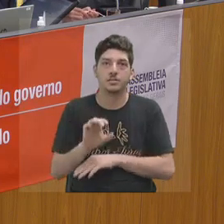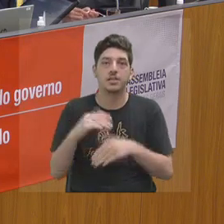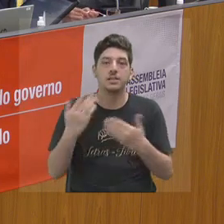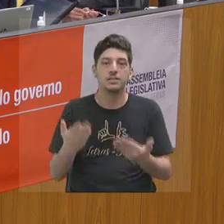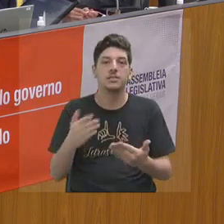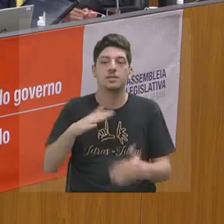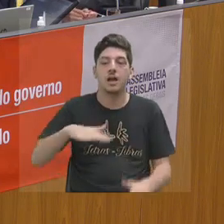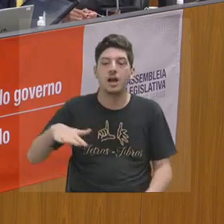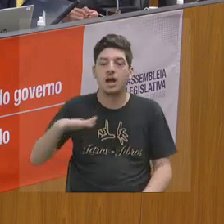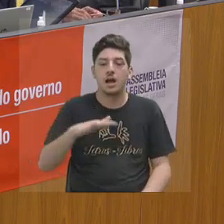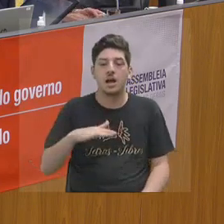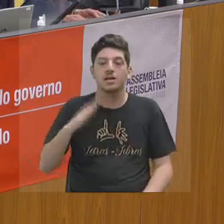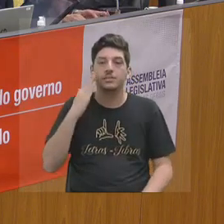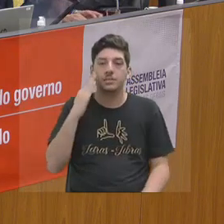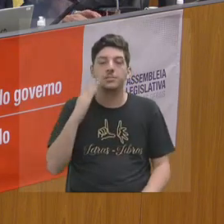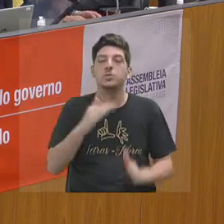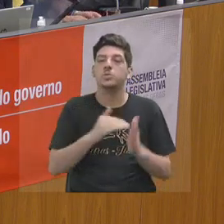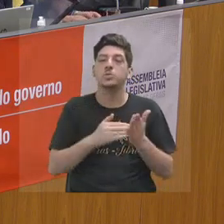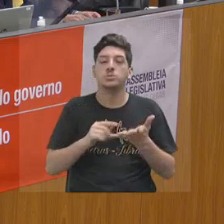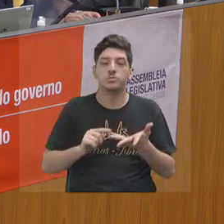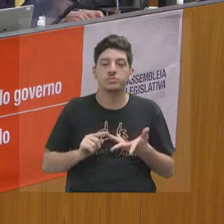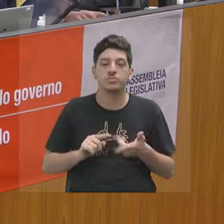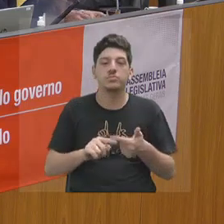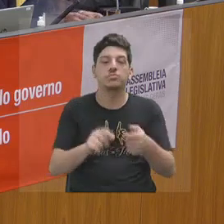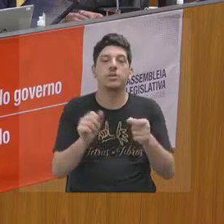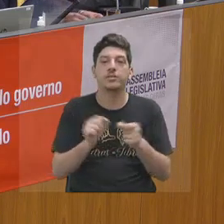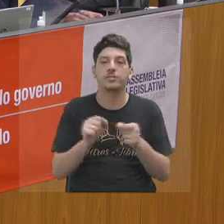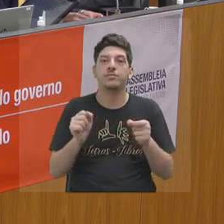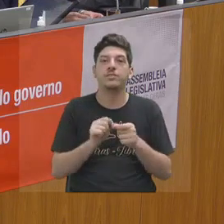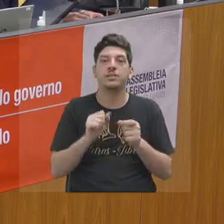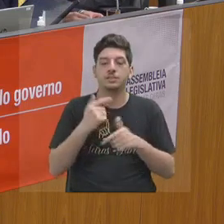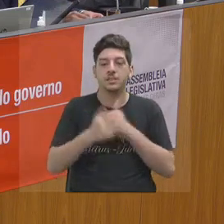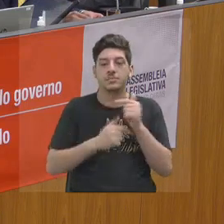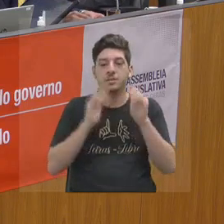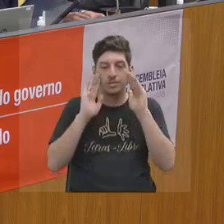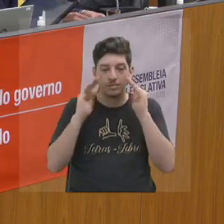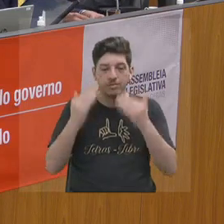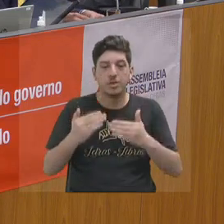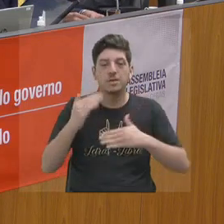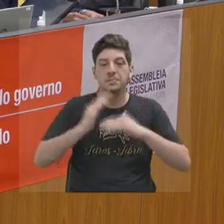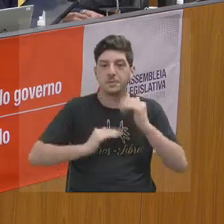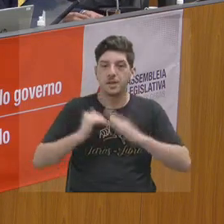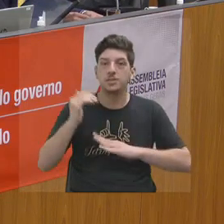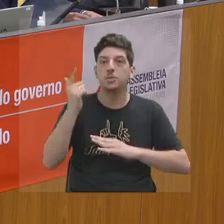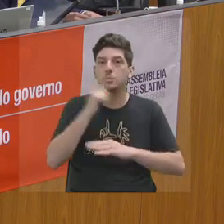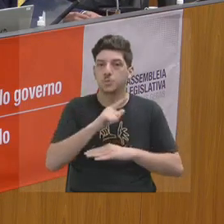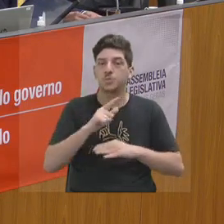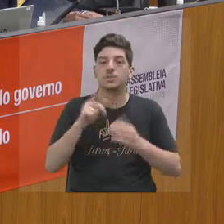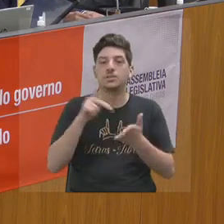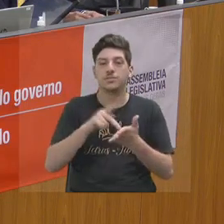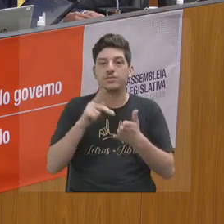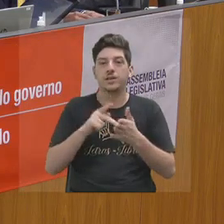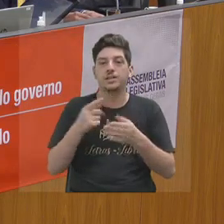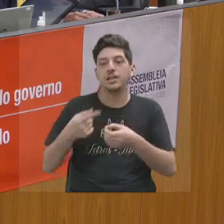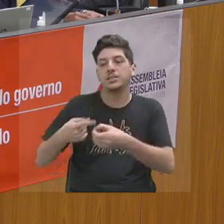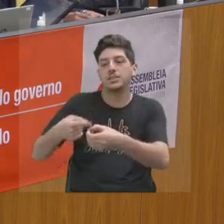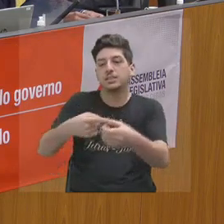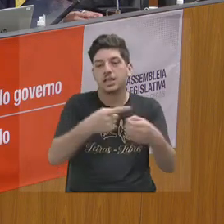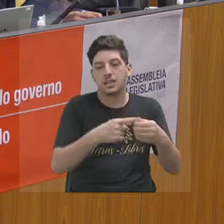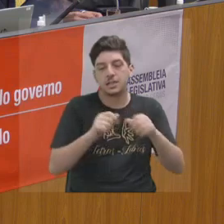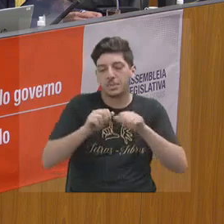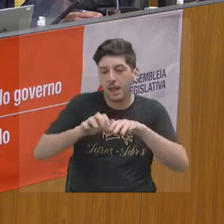MEI, tudo o que a gente tem feito e trabalhado é para colocar em prática essa interiorização. Em todos os